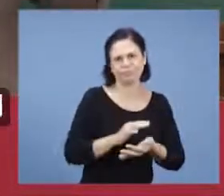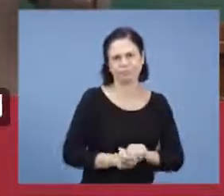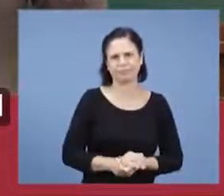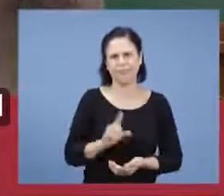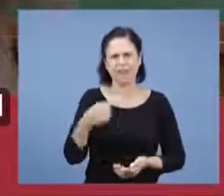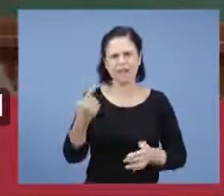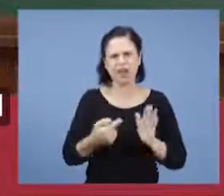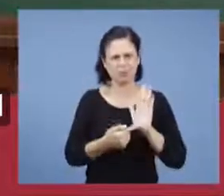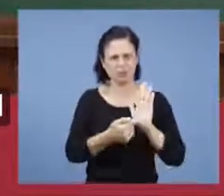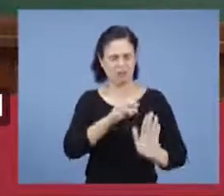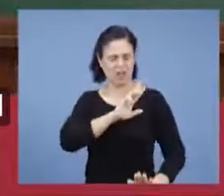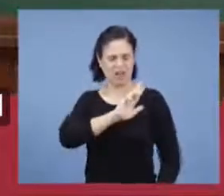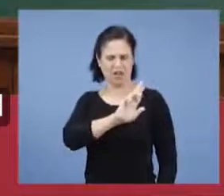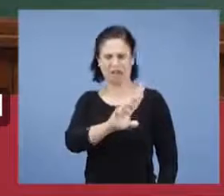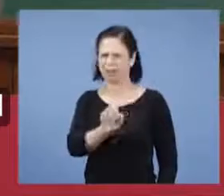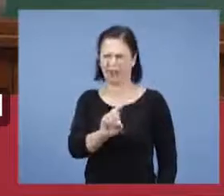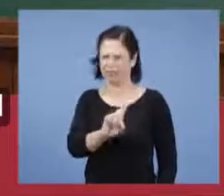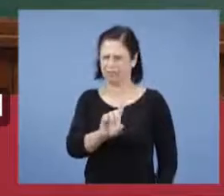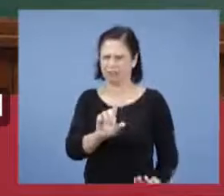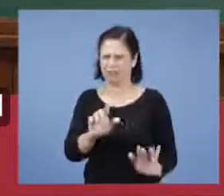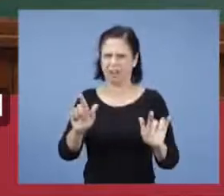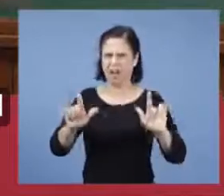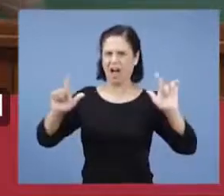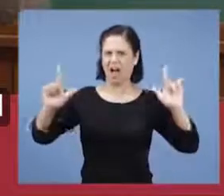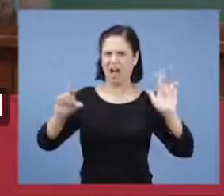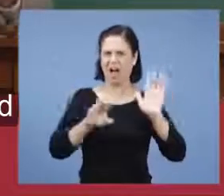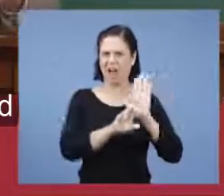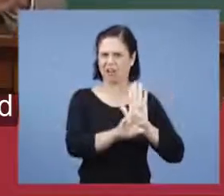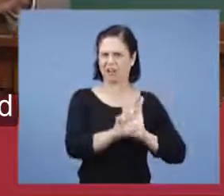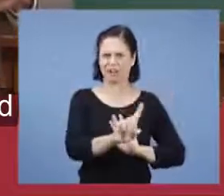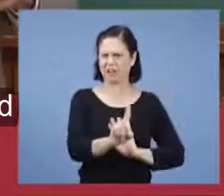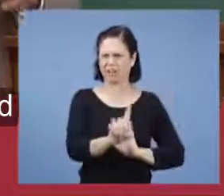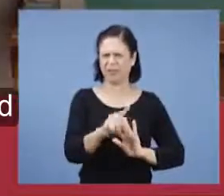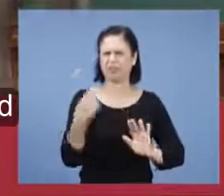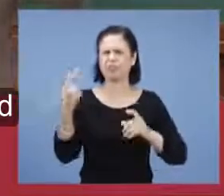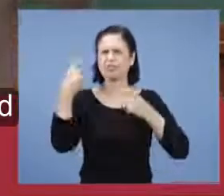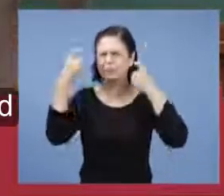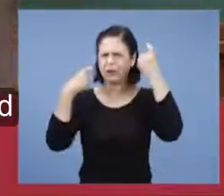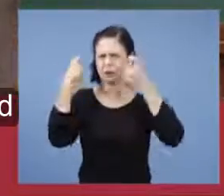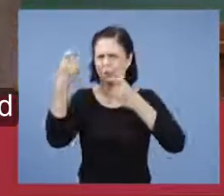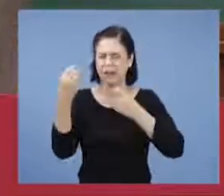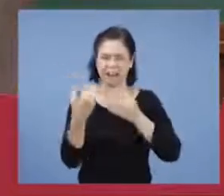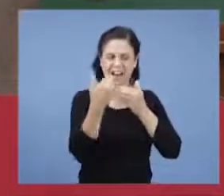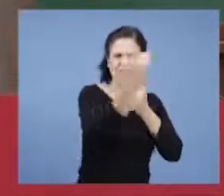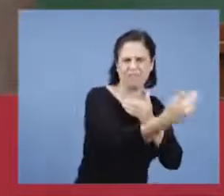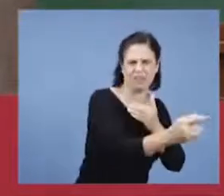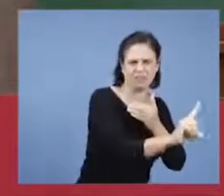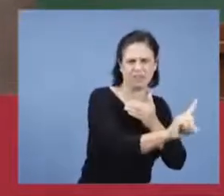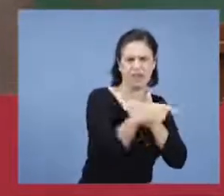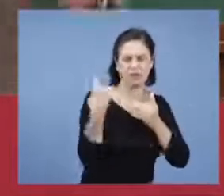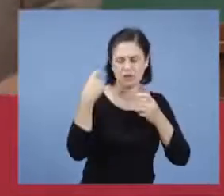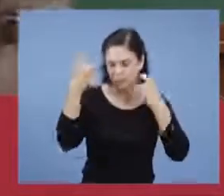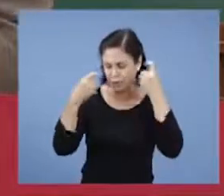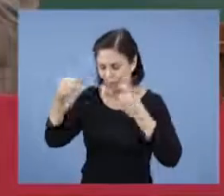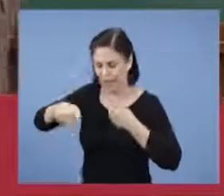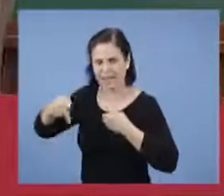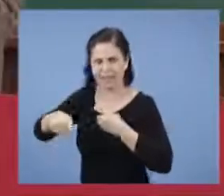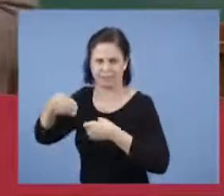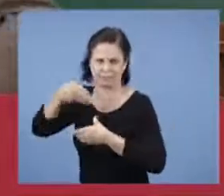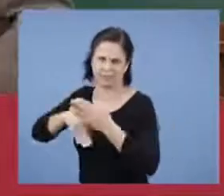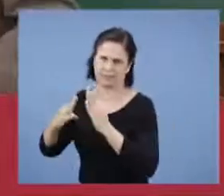religião, nem pessoas. Não. Não estamos preocupados com quem está lá fora. Estou preocupado com quem está aqui dentro.